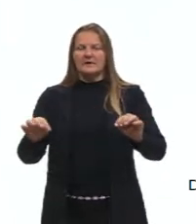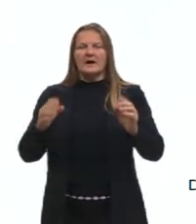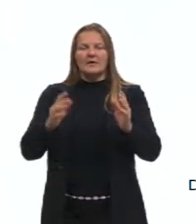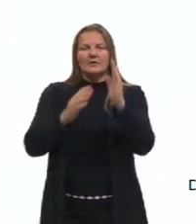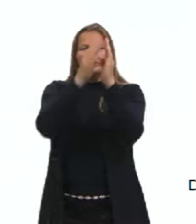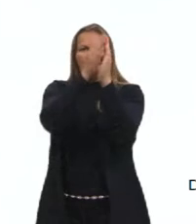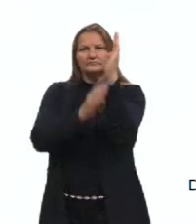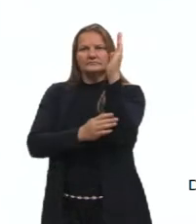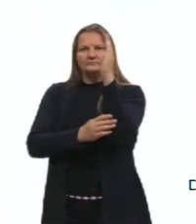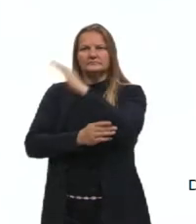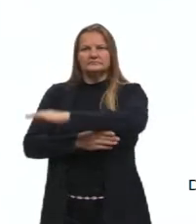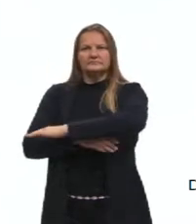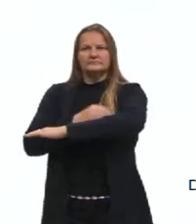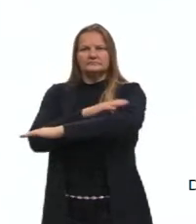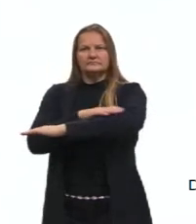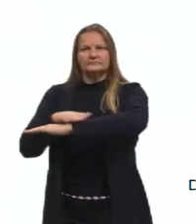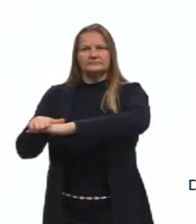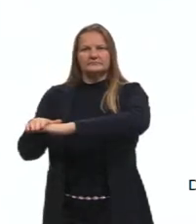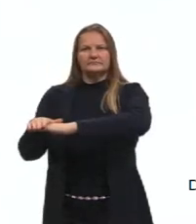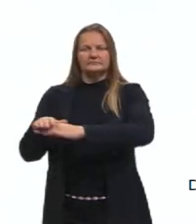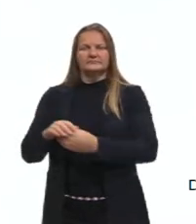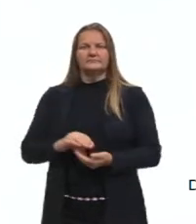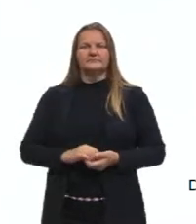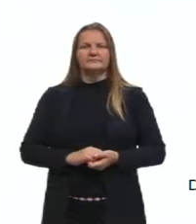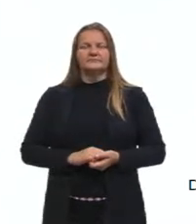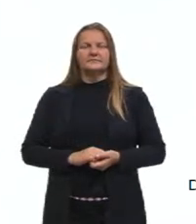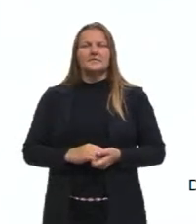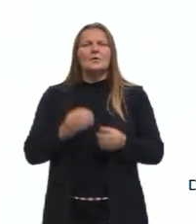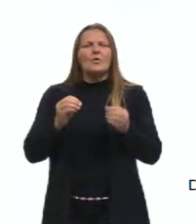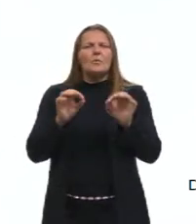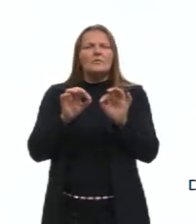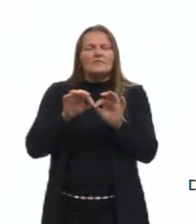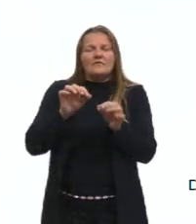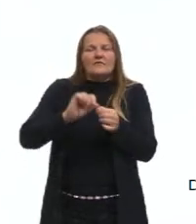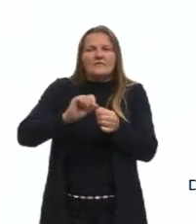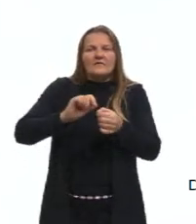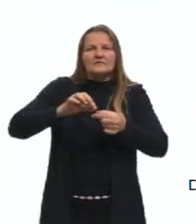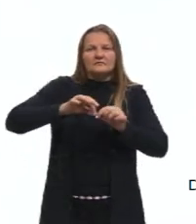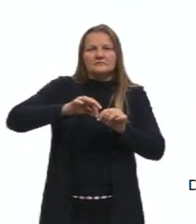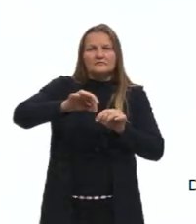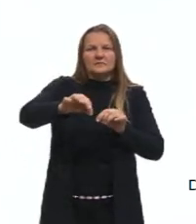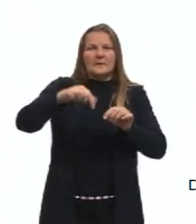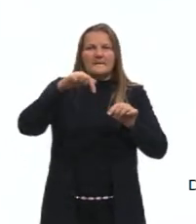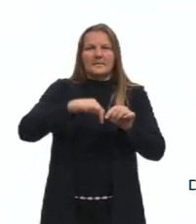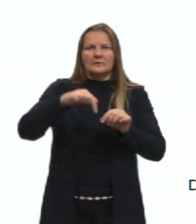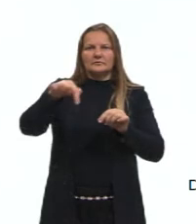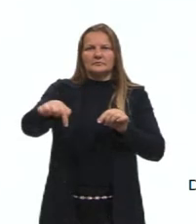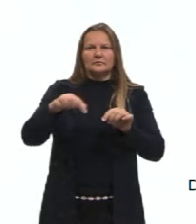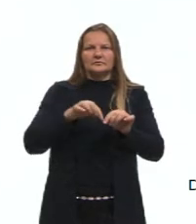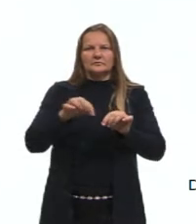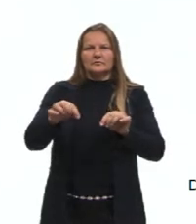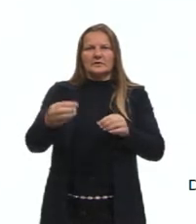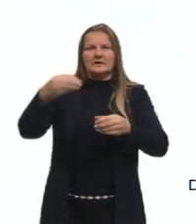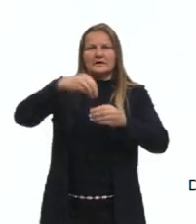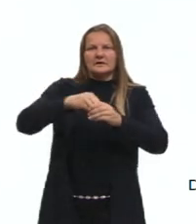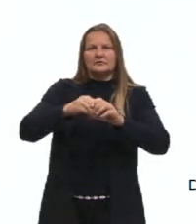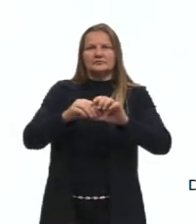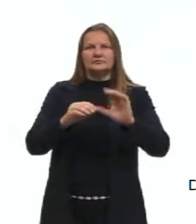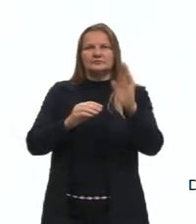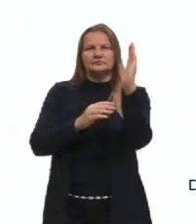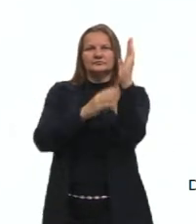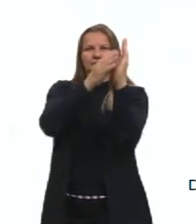cartesiano, né? Então, para determinar a distância entre dois pontos no plano, é